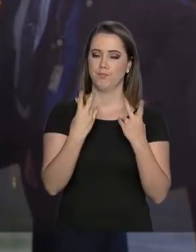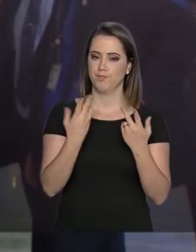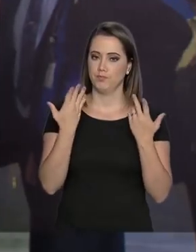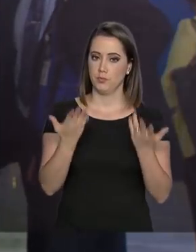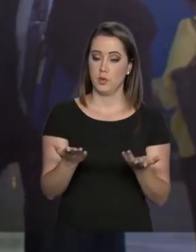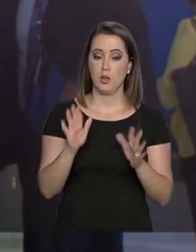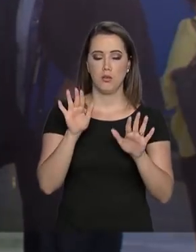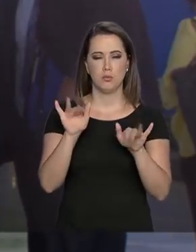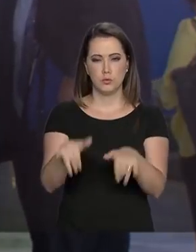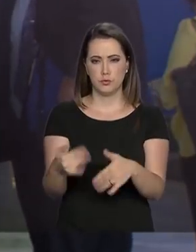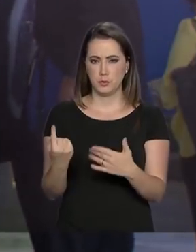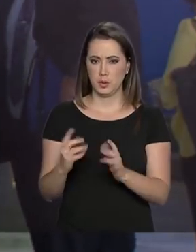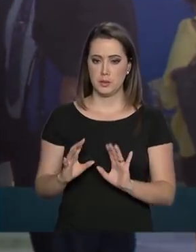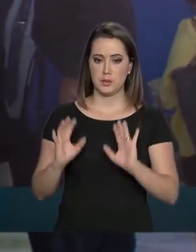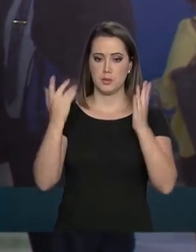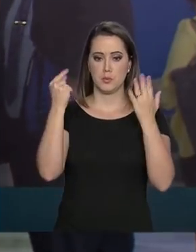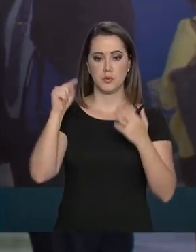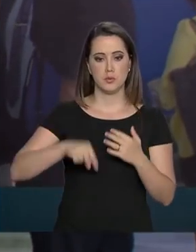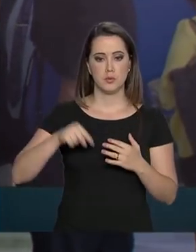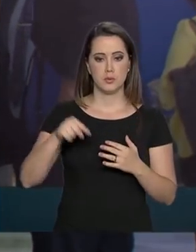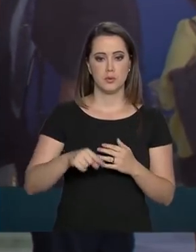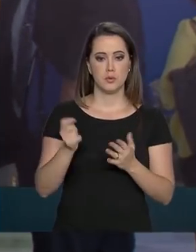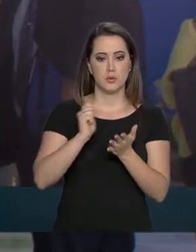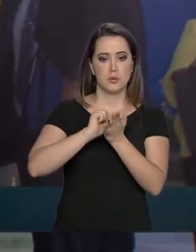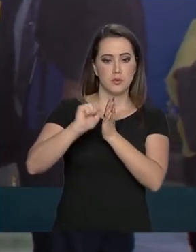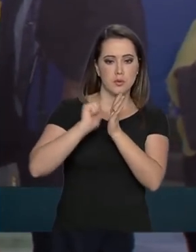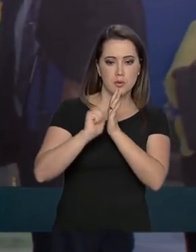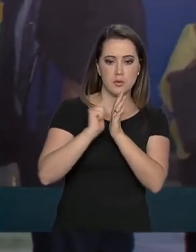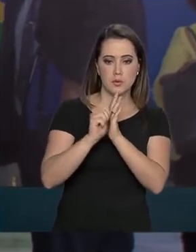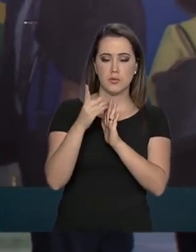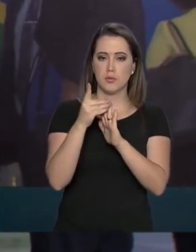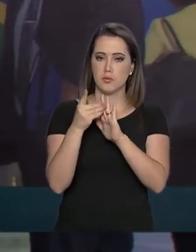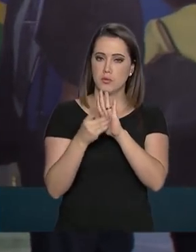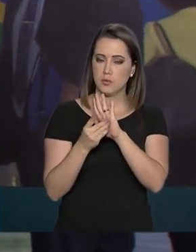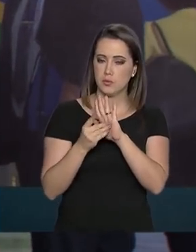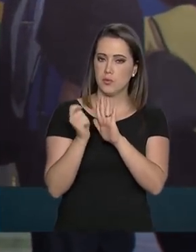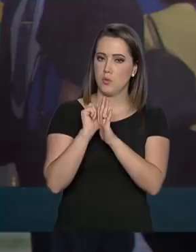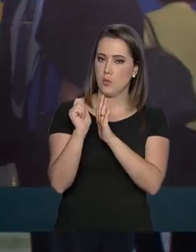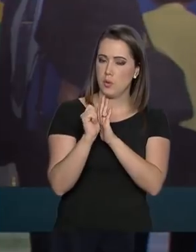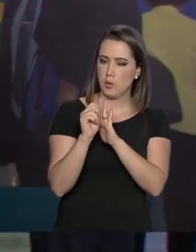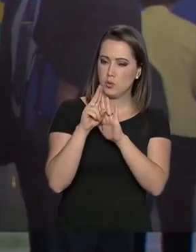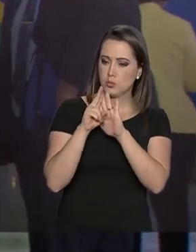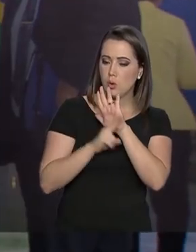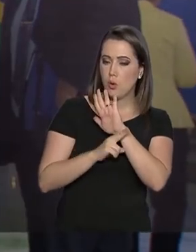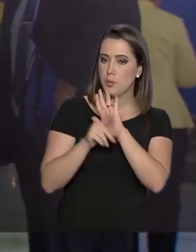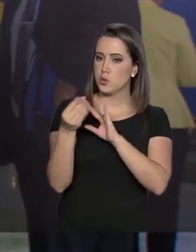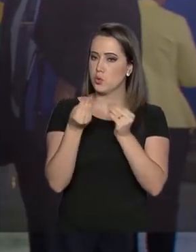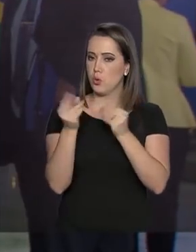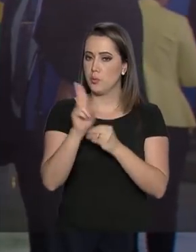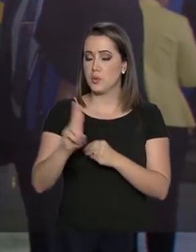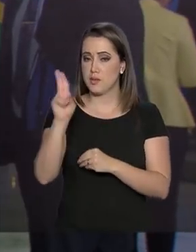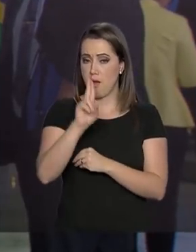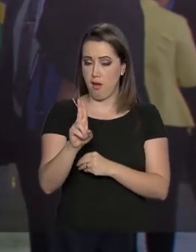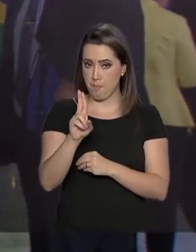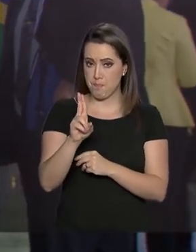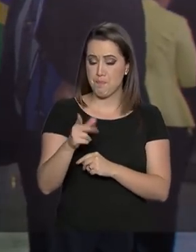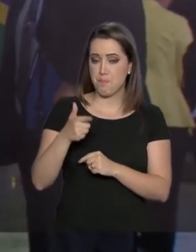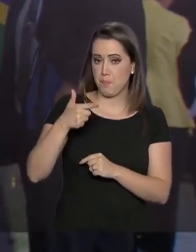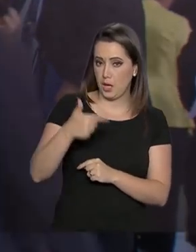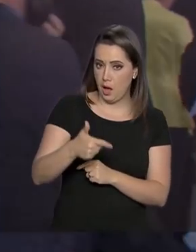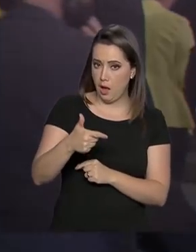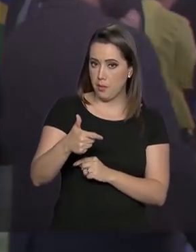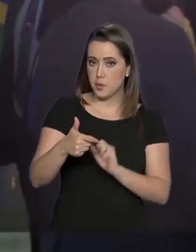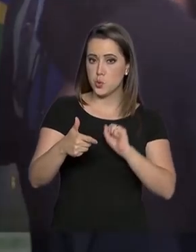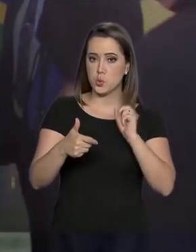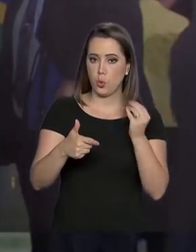mesmo. Acabou agora há pouco essa cerimônia de assinatura do decreto que regulamenta o uso de armas e munições. Esse decreto foi